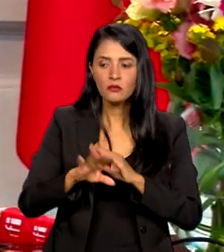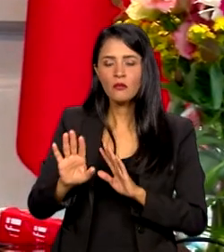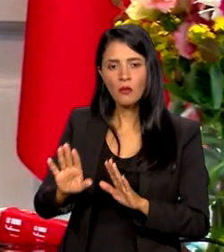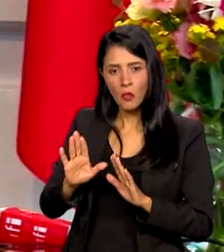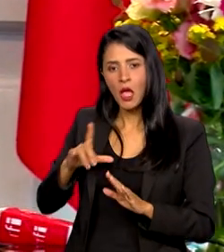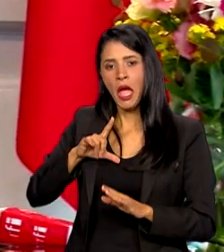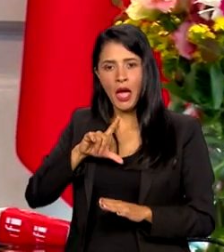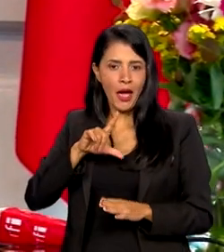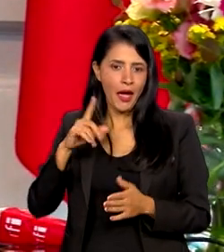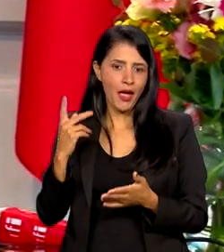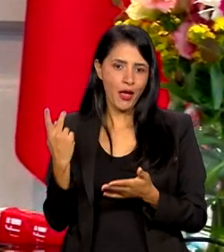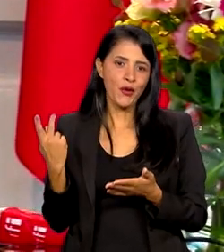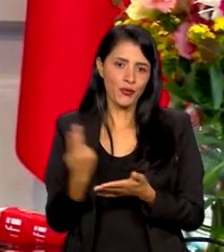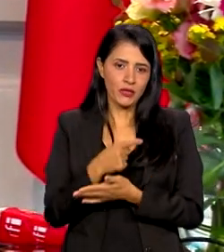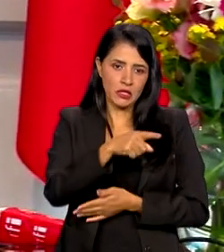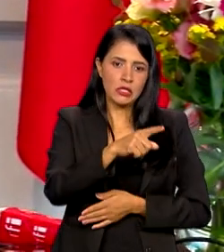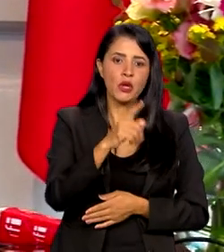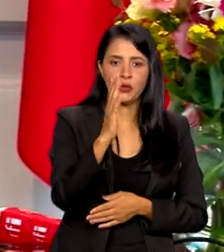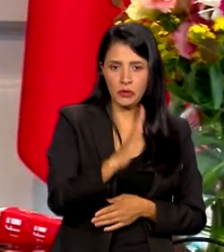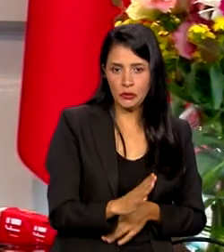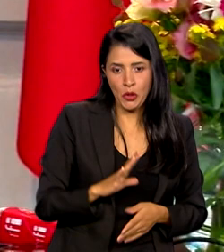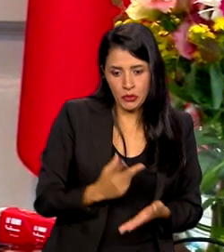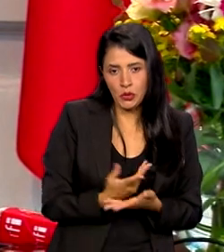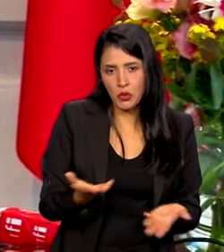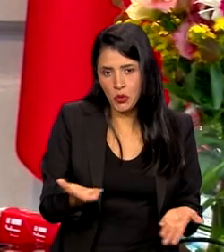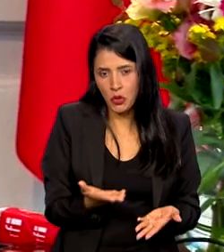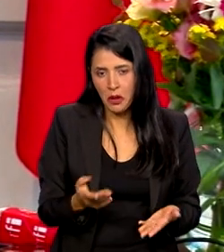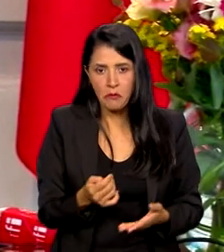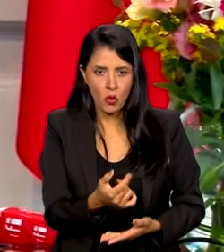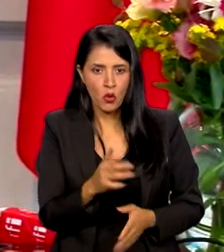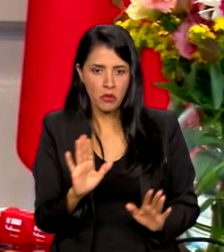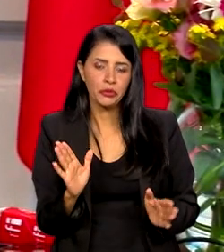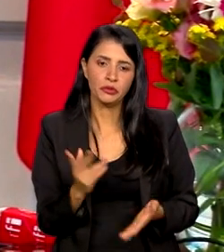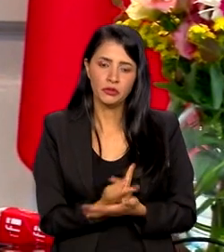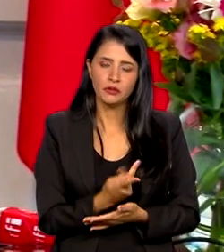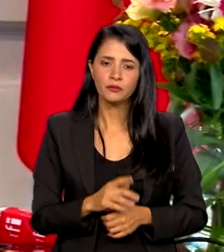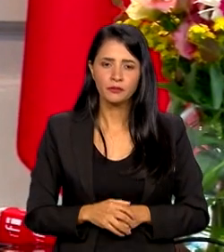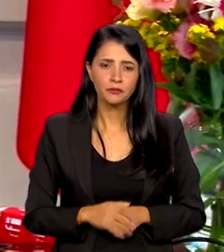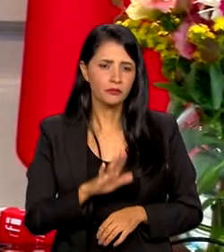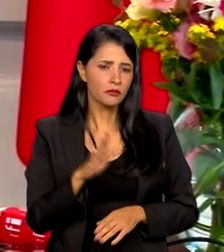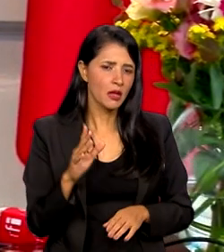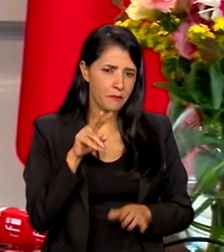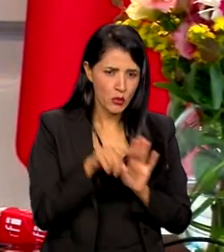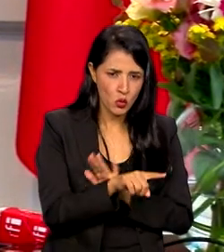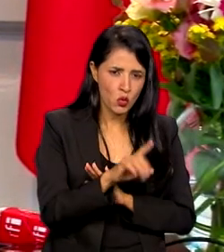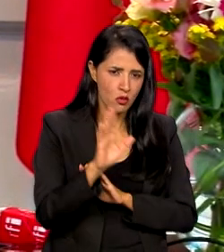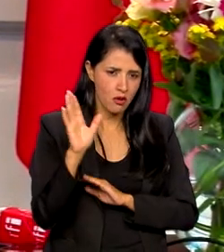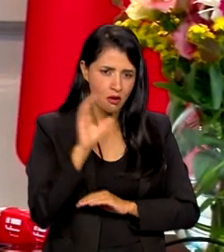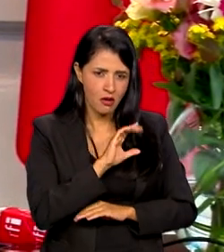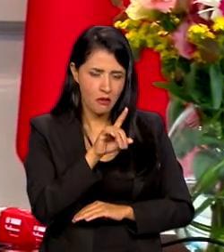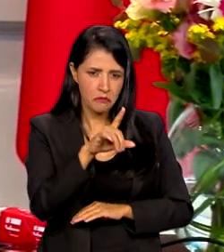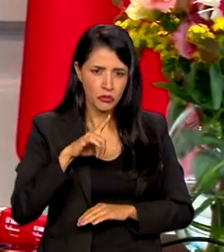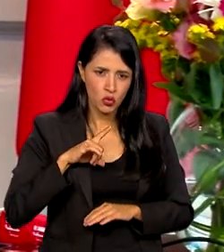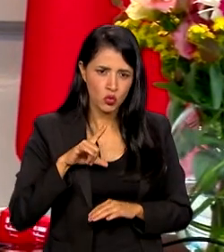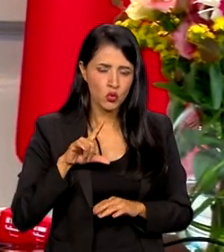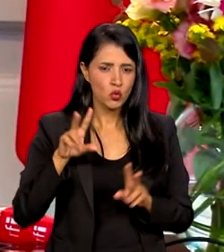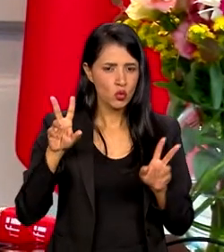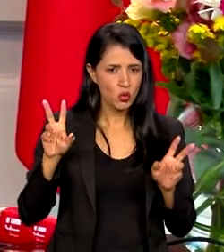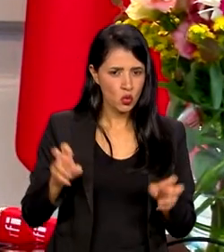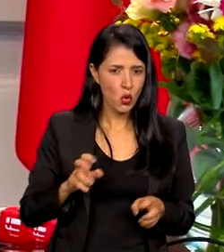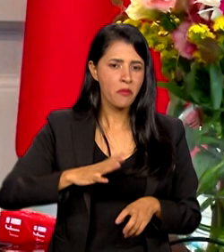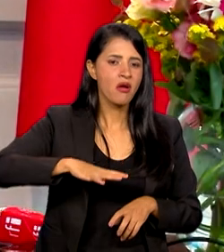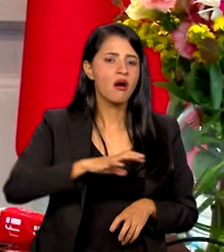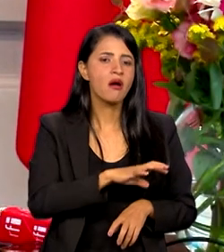no Brasil, mas é um fato que tem ocorrido recentemente. Do reconhecimento, só uma dúvida muito prática. Sobre o apostilamento de AIA,